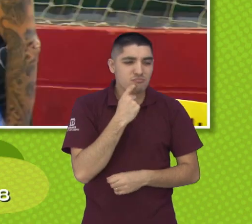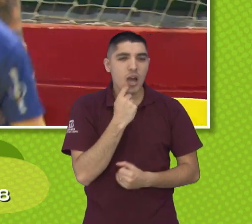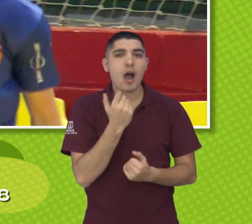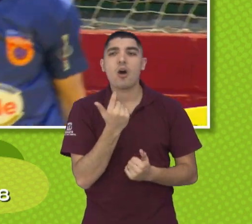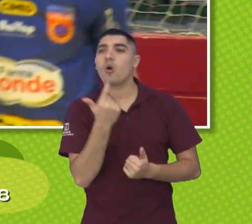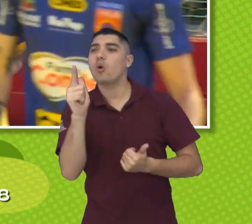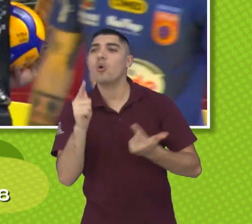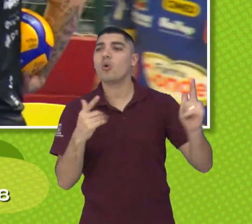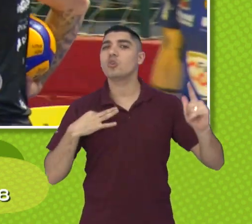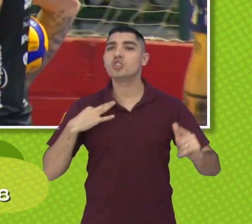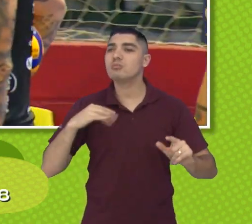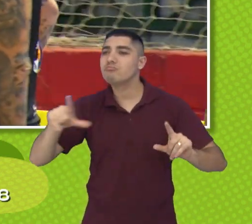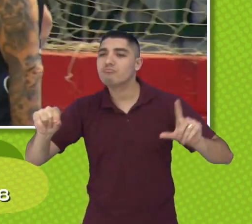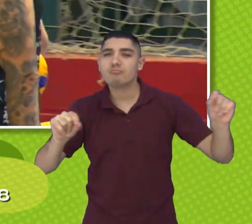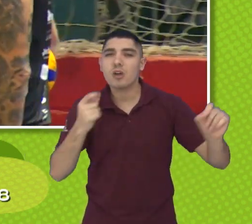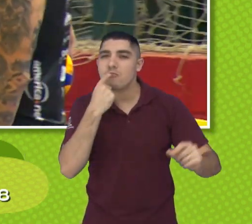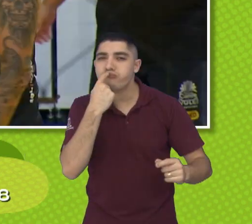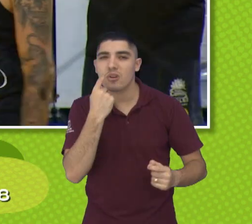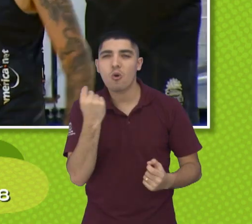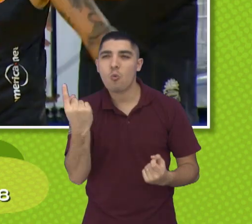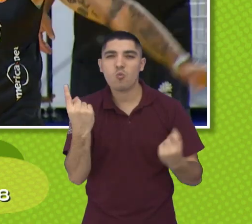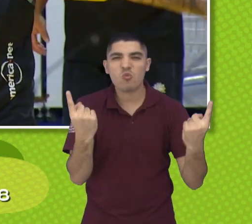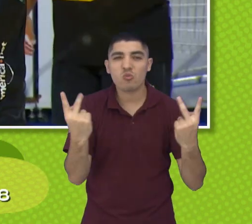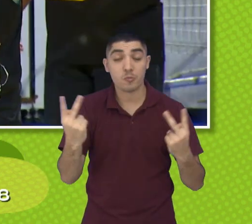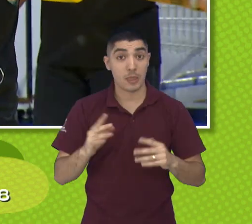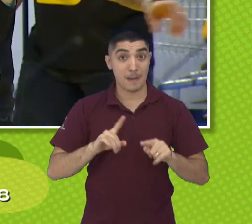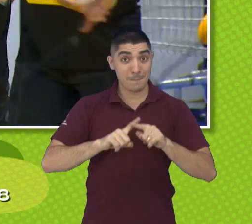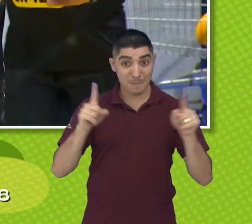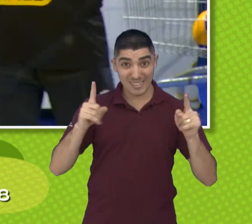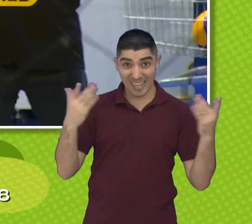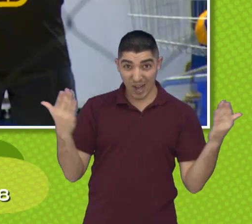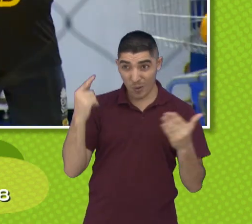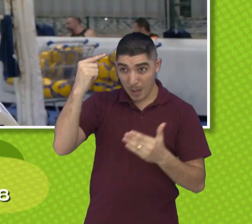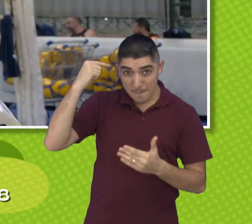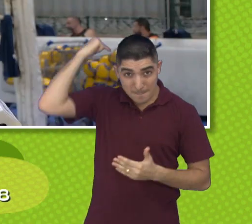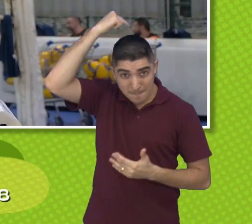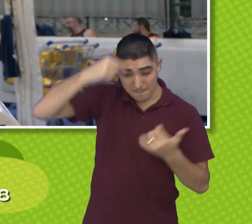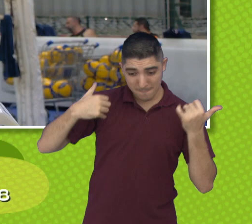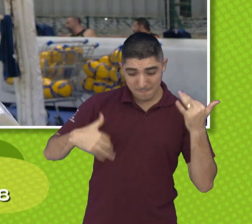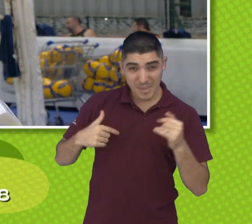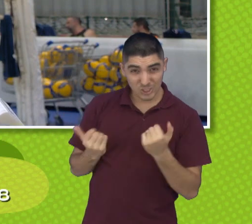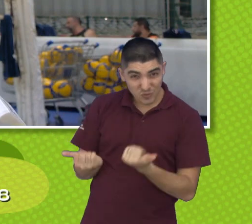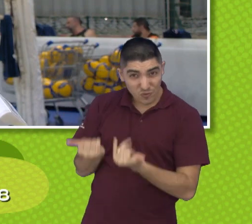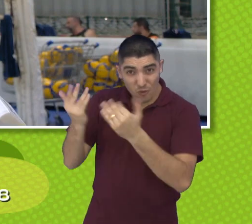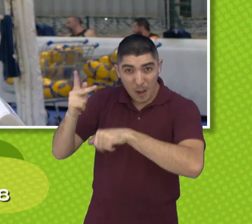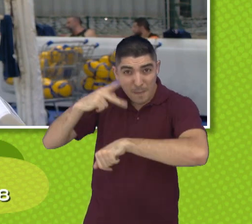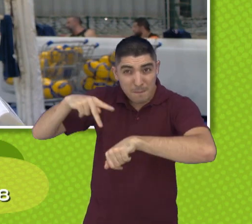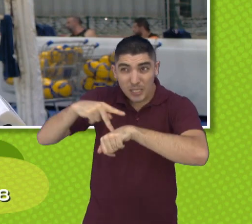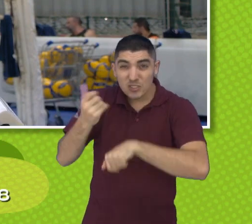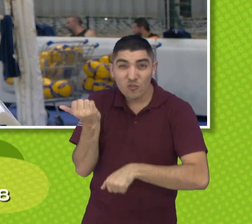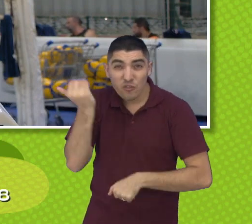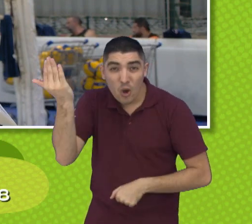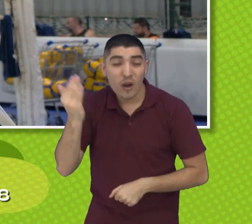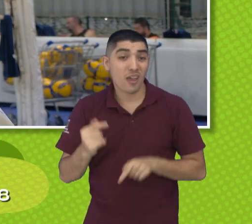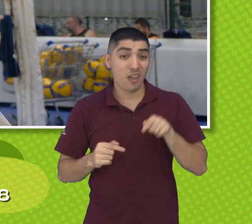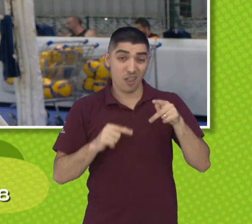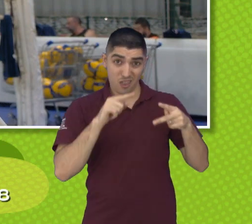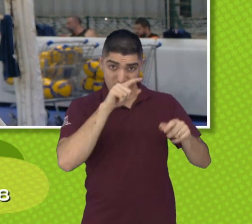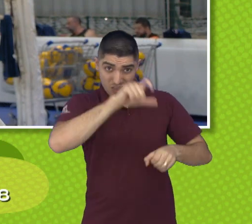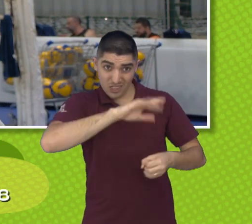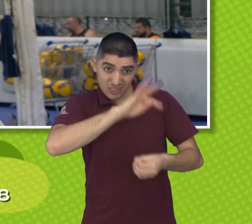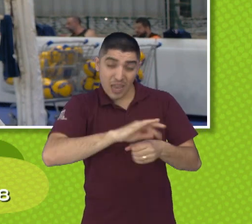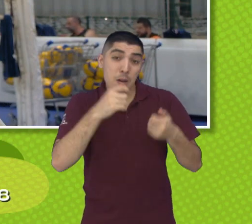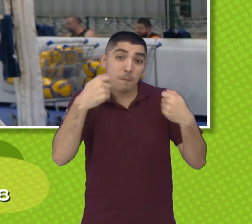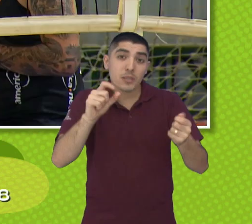Agora, sendo a seleção mexicana, ele vai ter que ver os jogos ou dos jogadores que compõem a seleção mexicana ou algum outro jogo